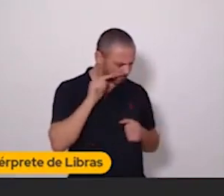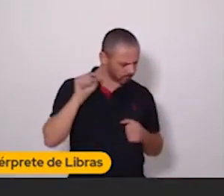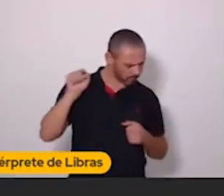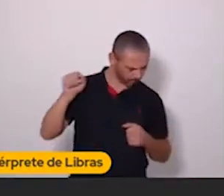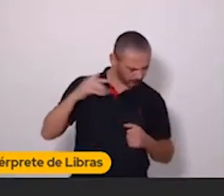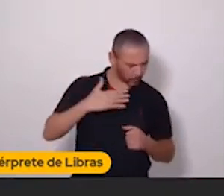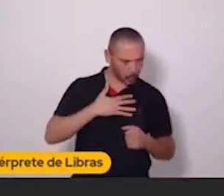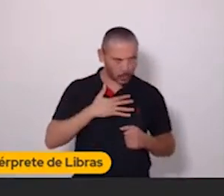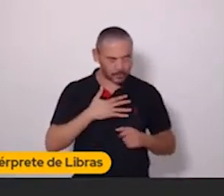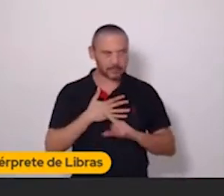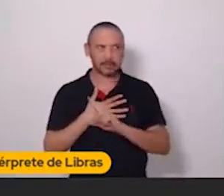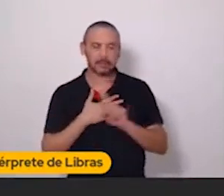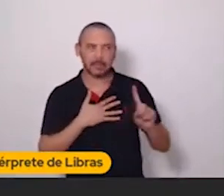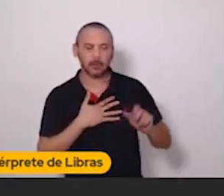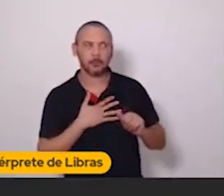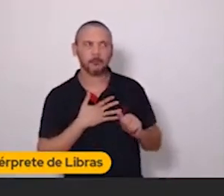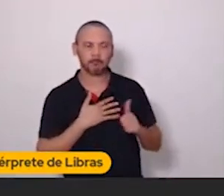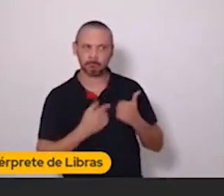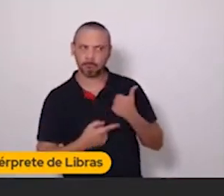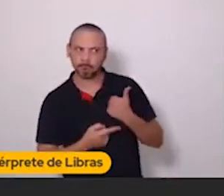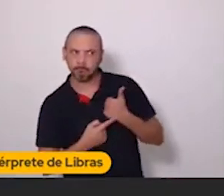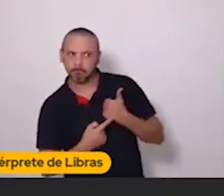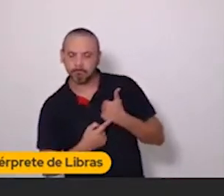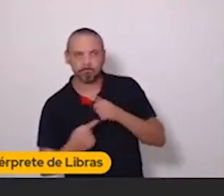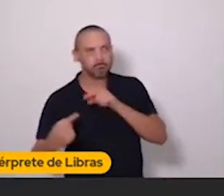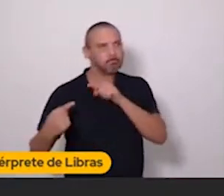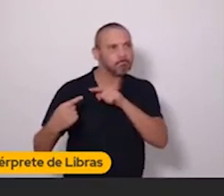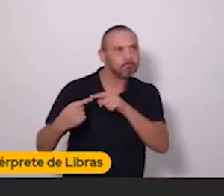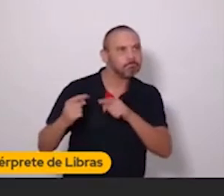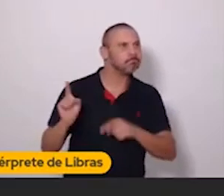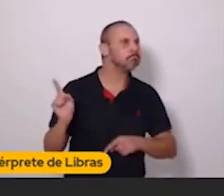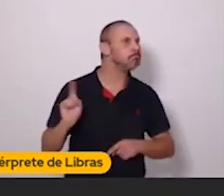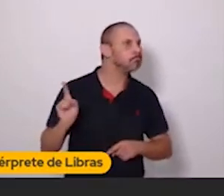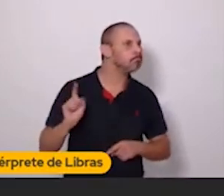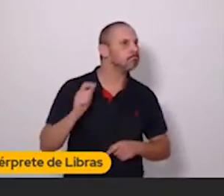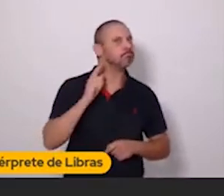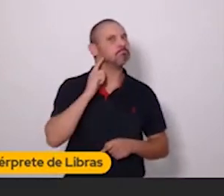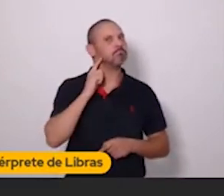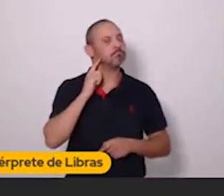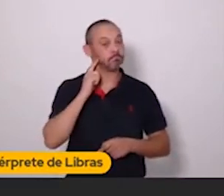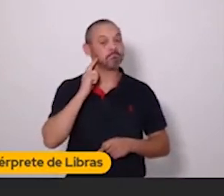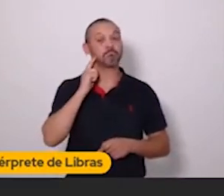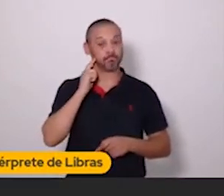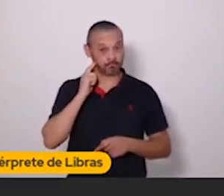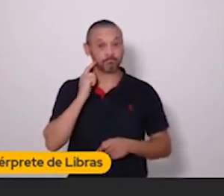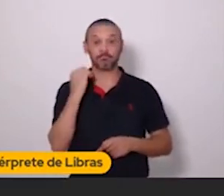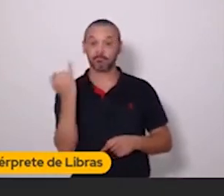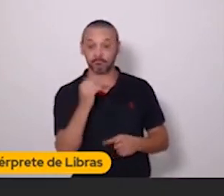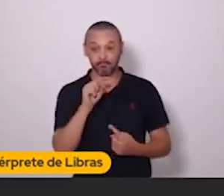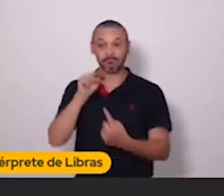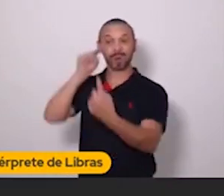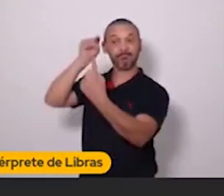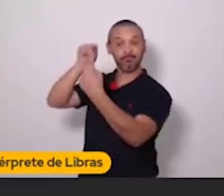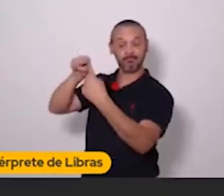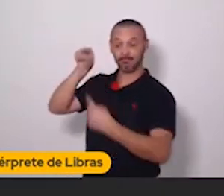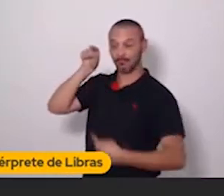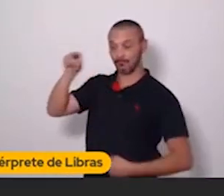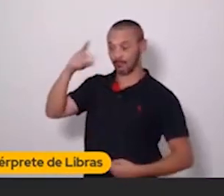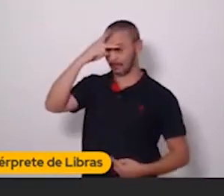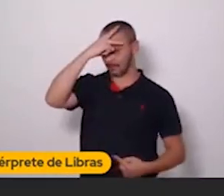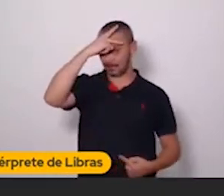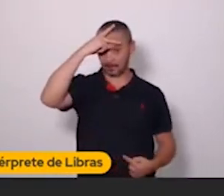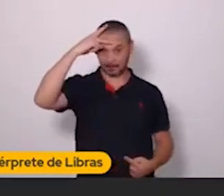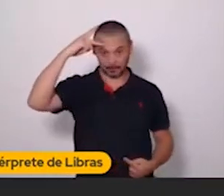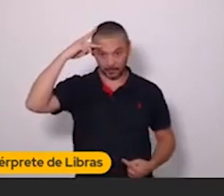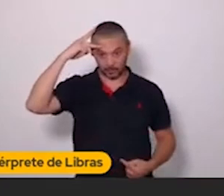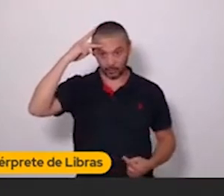As pessoas que vão me seguir. Elas vão se identificar com esse tipo de conteúdo? Porque a ideia é você atingir exatamente as pessoas